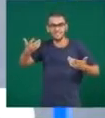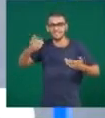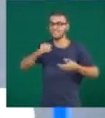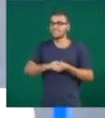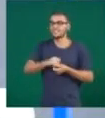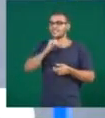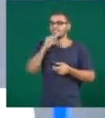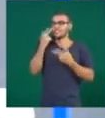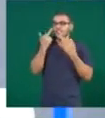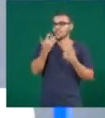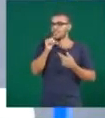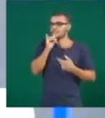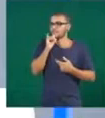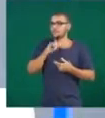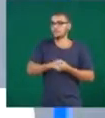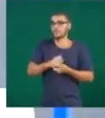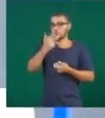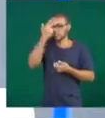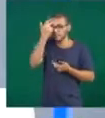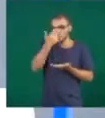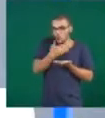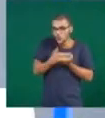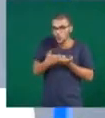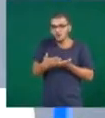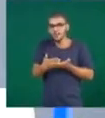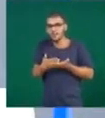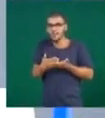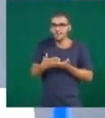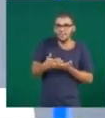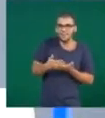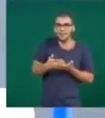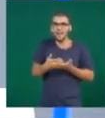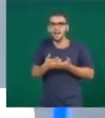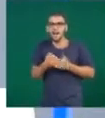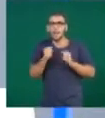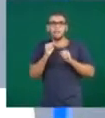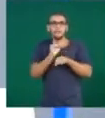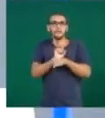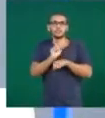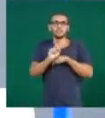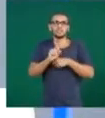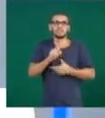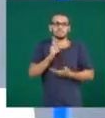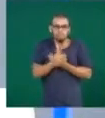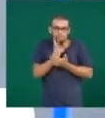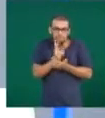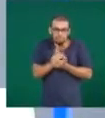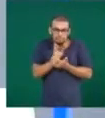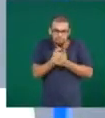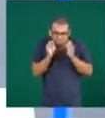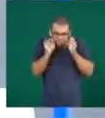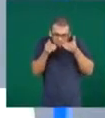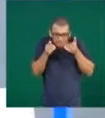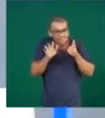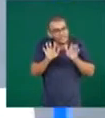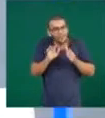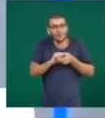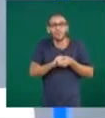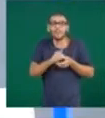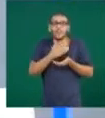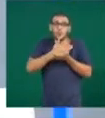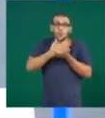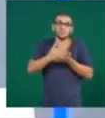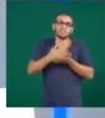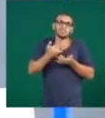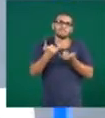quando a pessoa começa a fazer isso, claro que ela precisa sair do automático, tá? E aí ela começa, no início vai ser um pouco